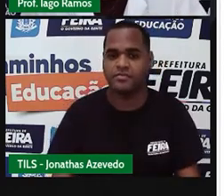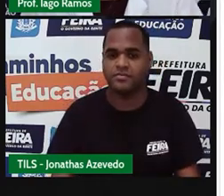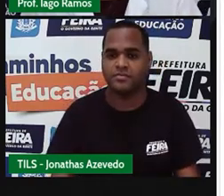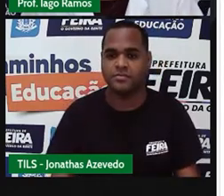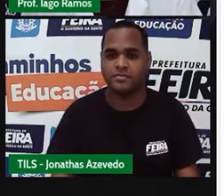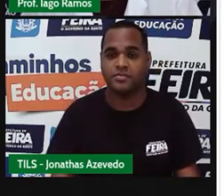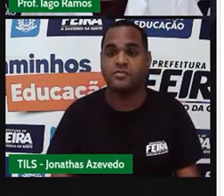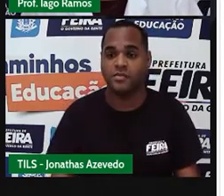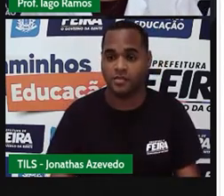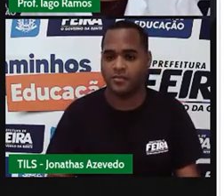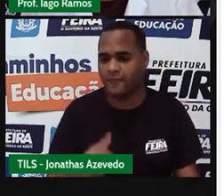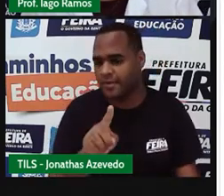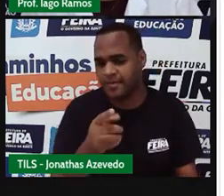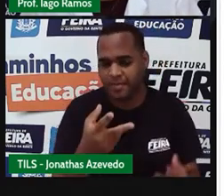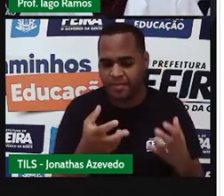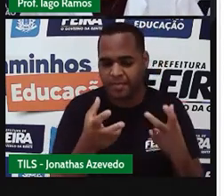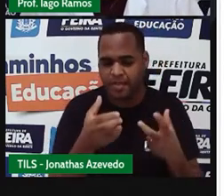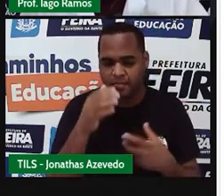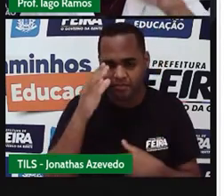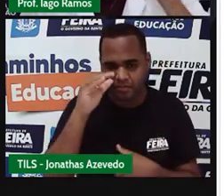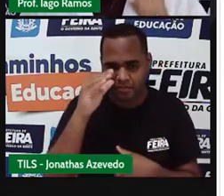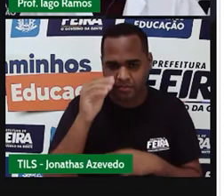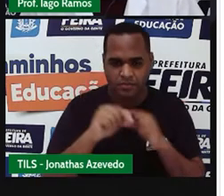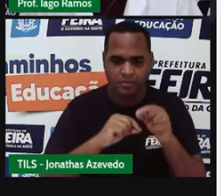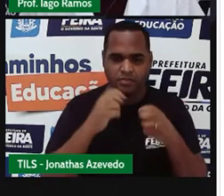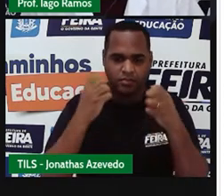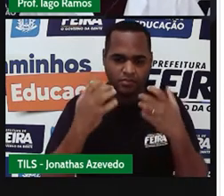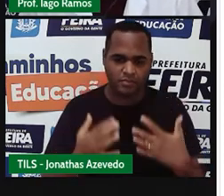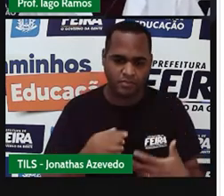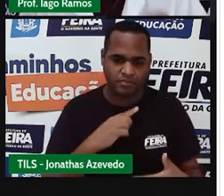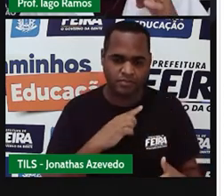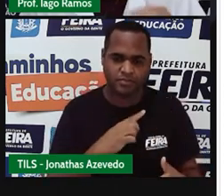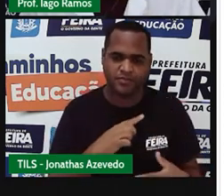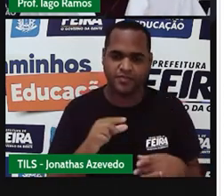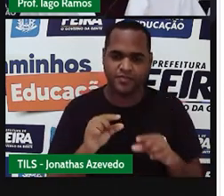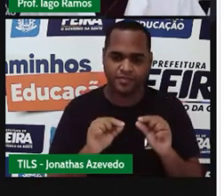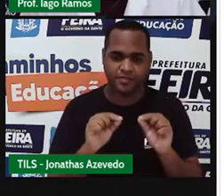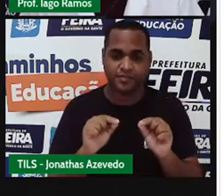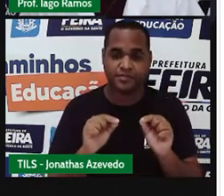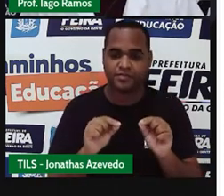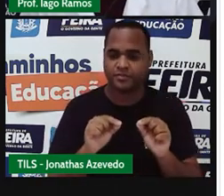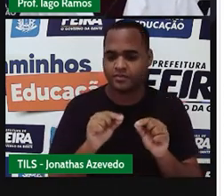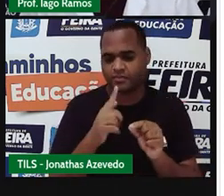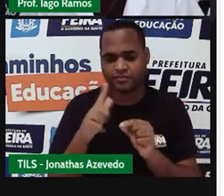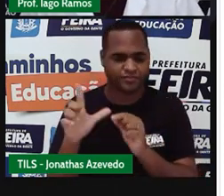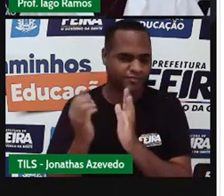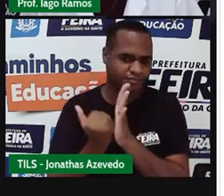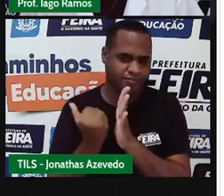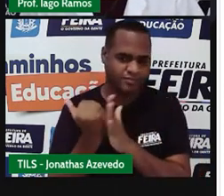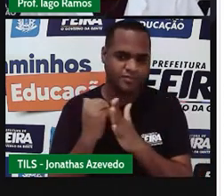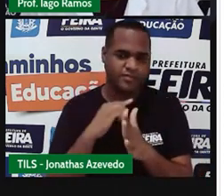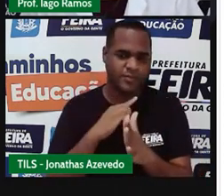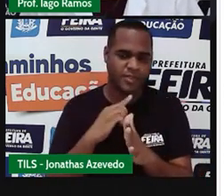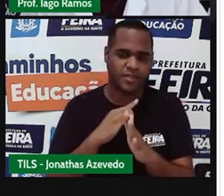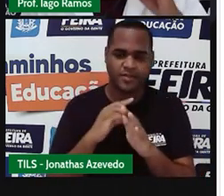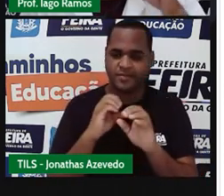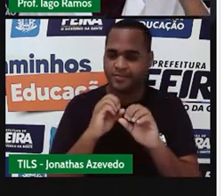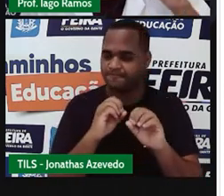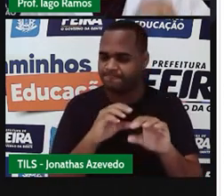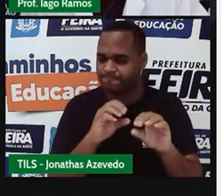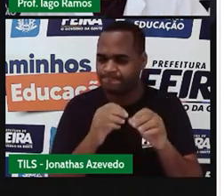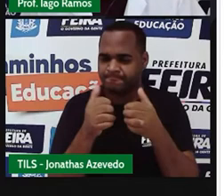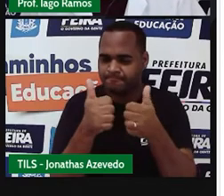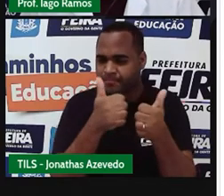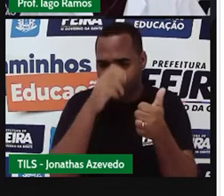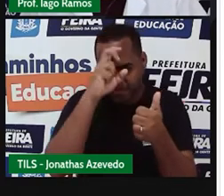você não percebe uma curiosidade, né? Vai na do 8. Vê se também não tem uma coisa bacana ali na tabuada do 8. Então, vai